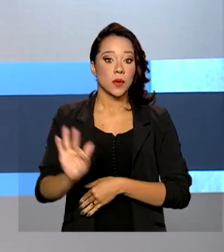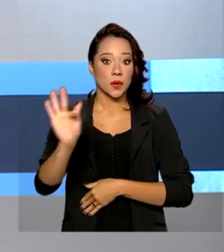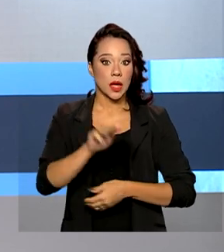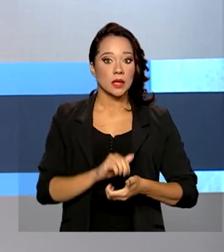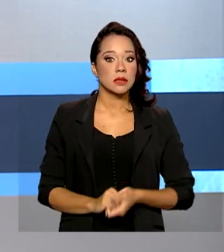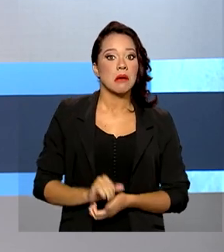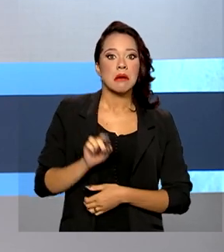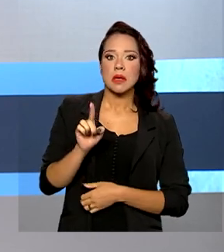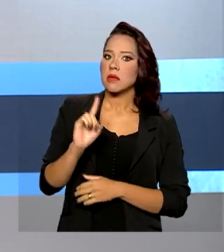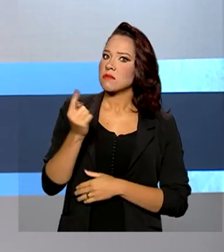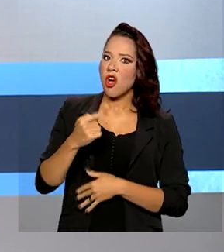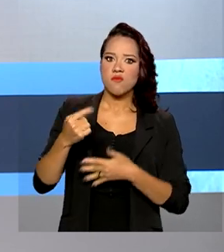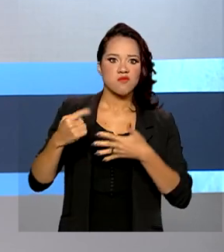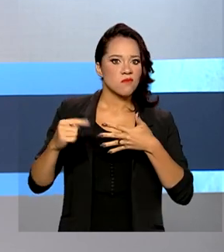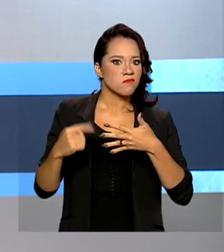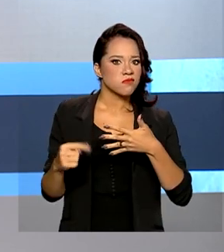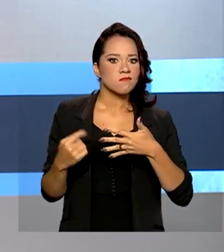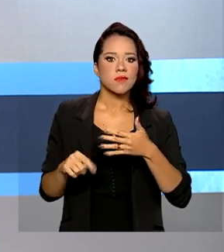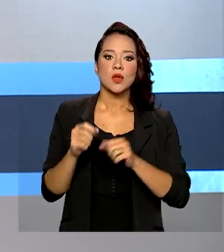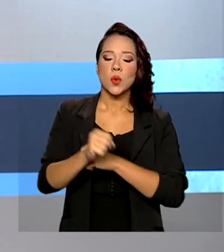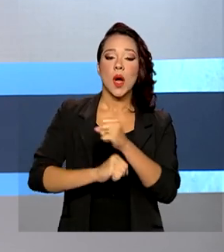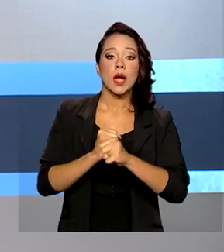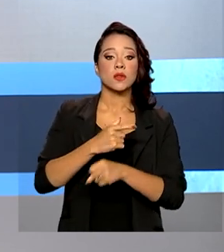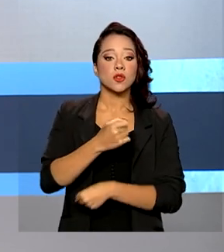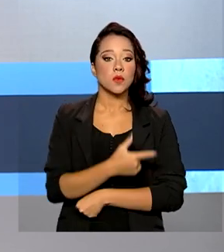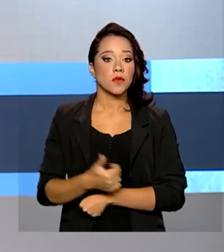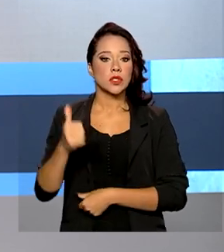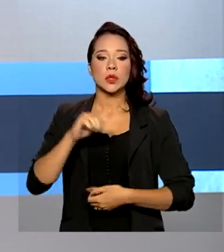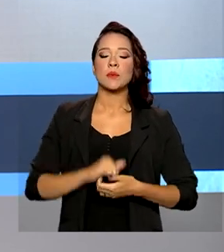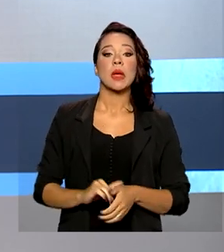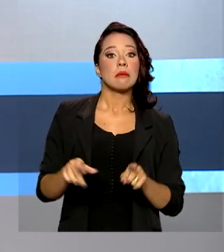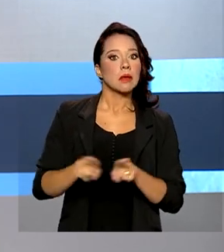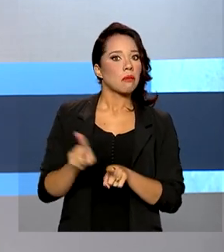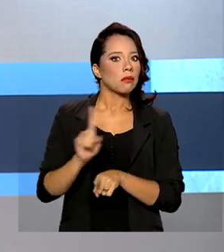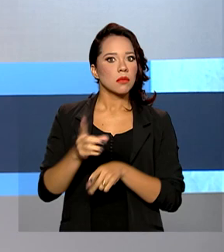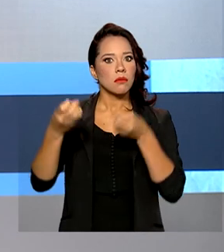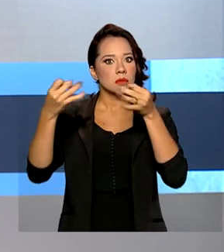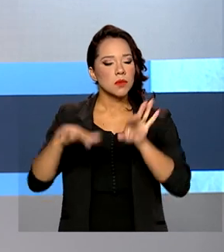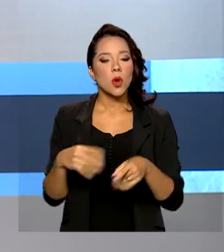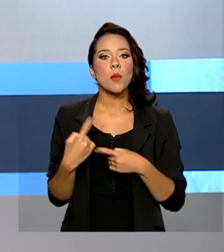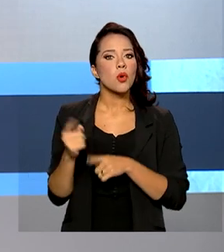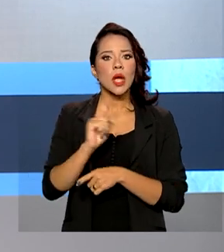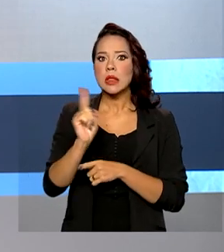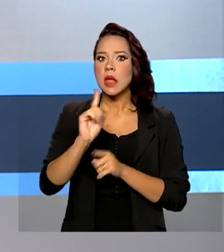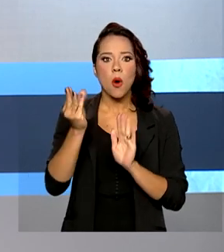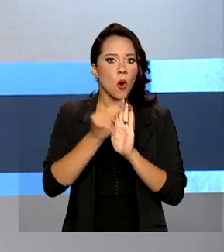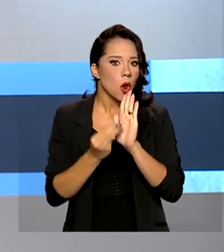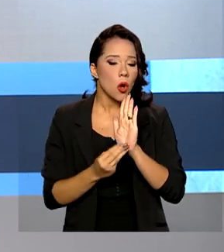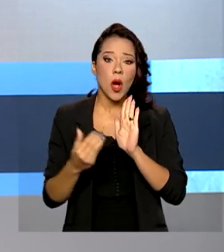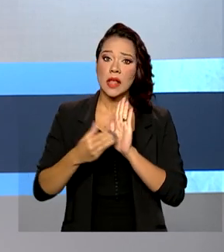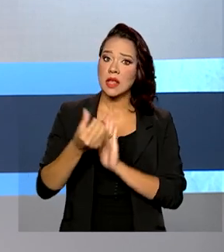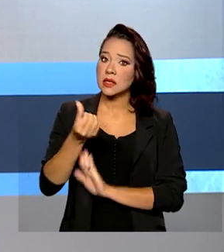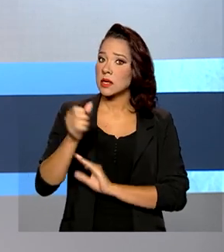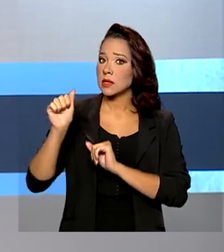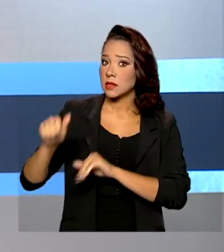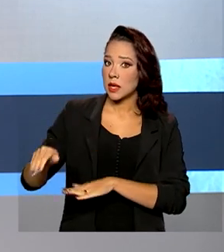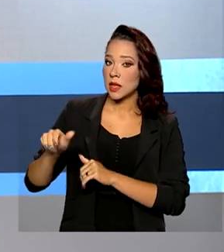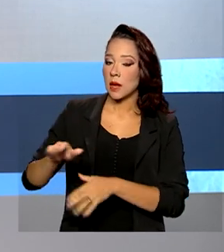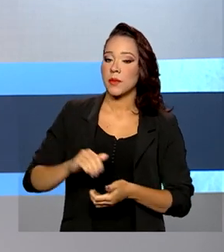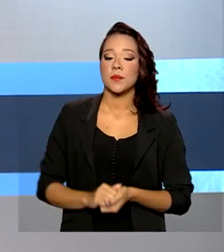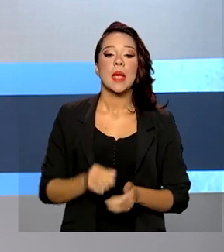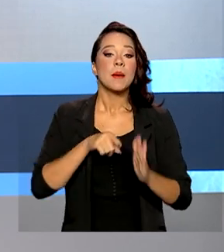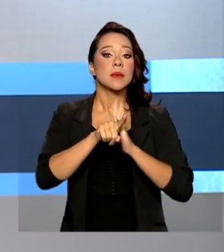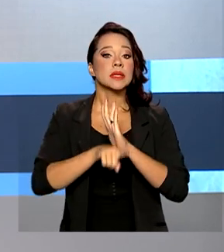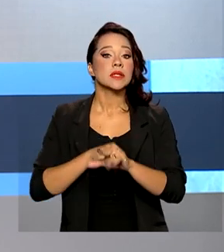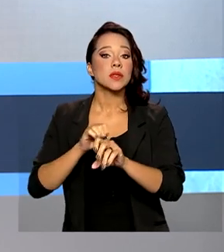que não preencheram o censo de 2021 e também não justificaram o não preenchimento até 6 de setembro. O